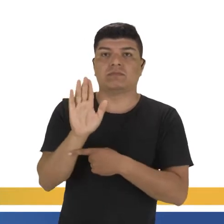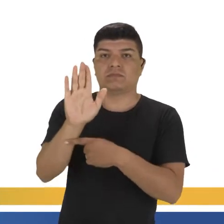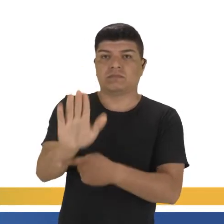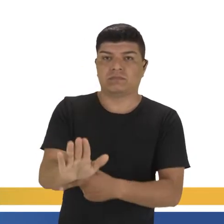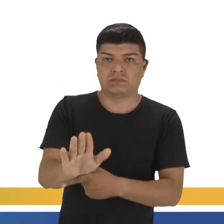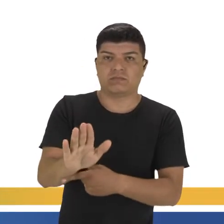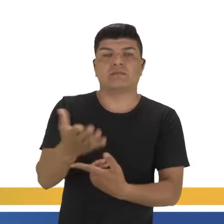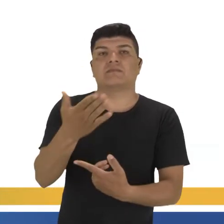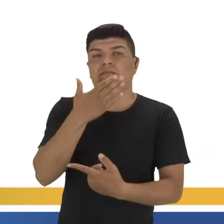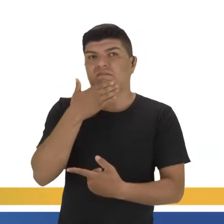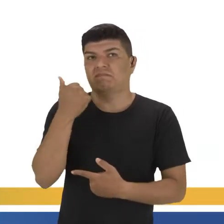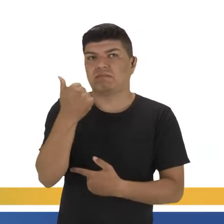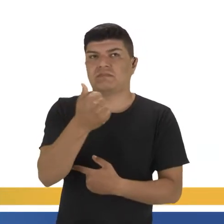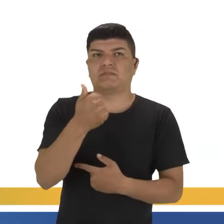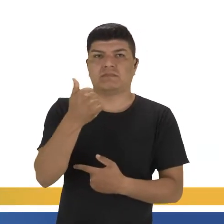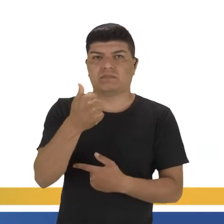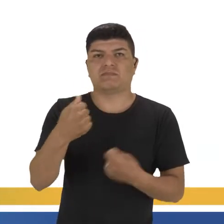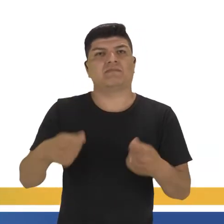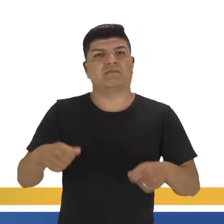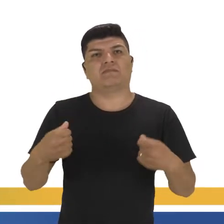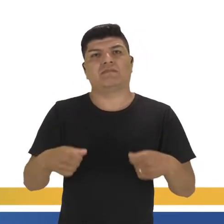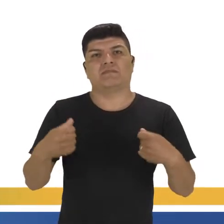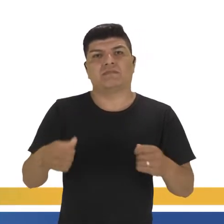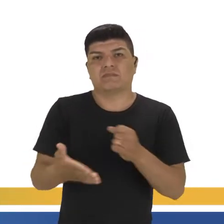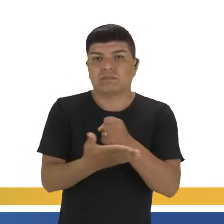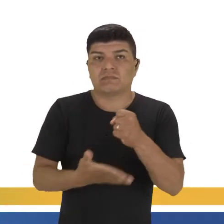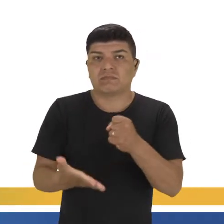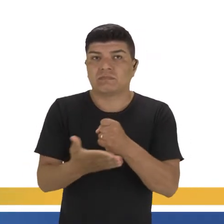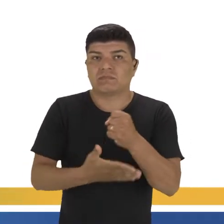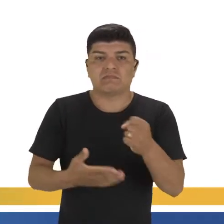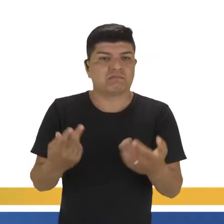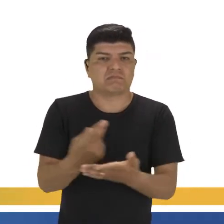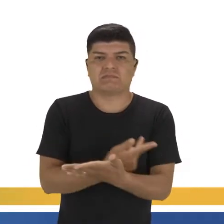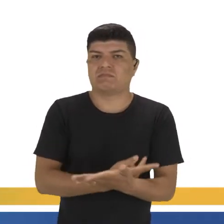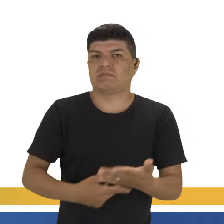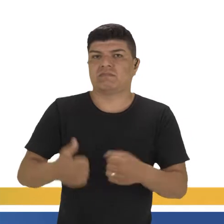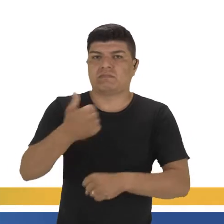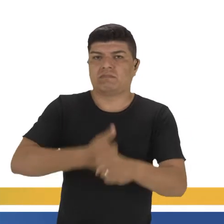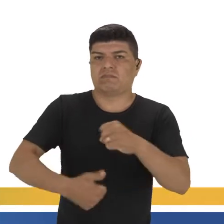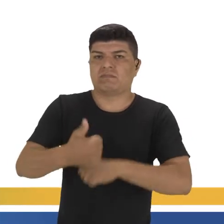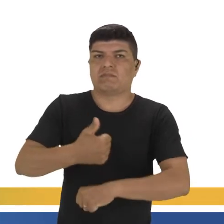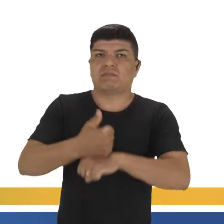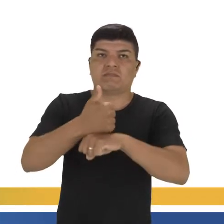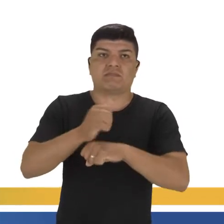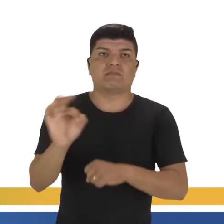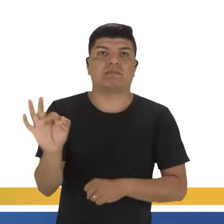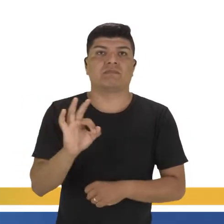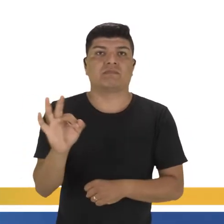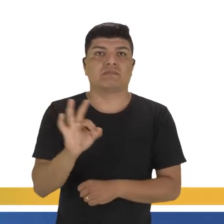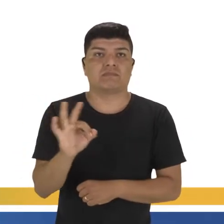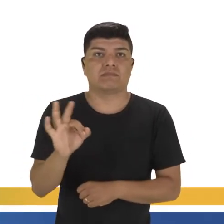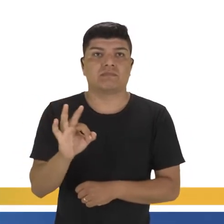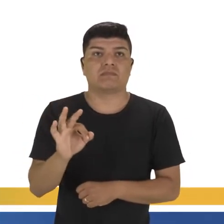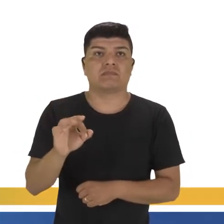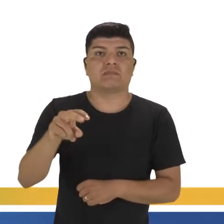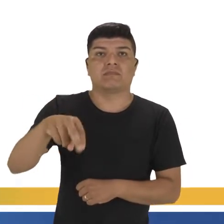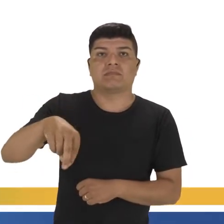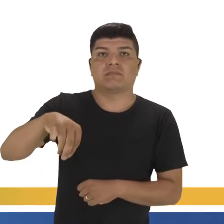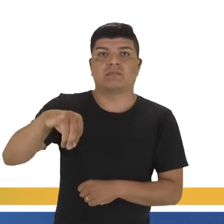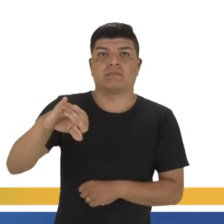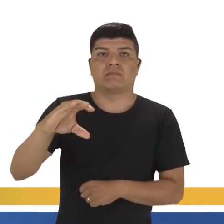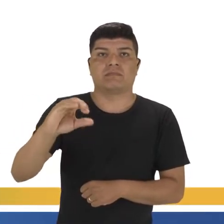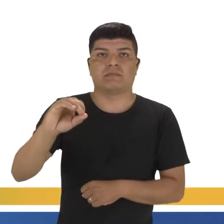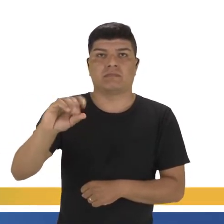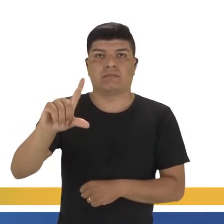condições melhores, necessidades básicas. Não estavam sendo cumpridas pela liderança do Kizar, de colar o segundo. De colar o